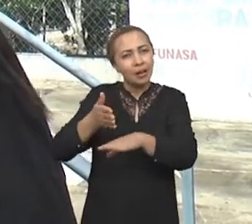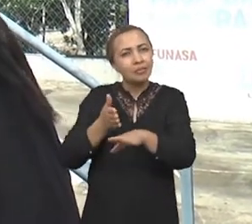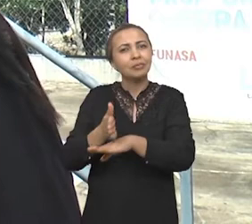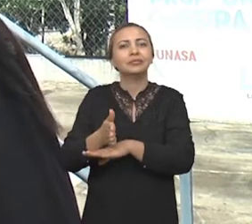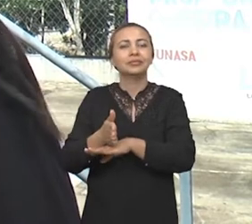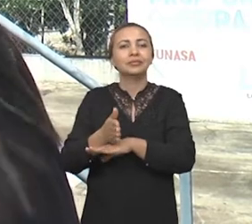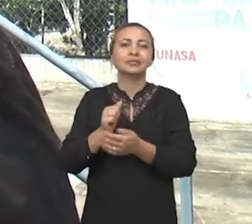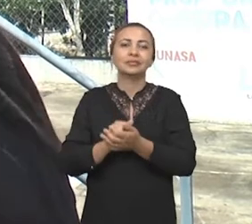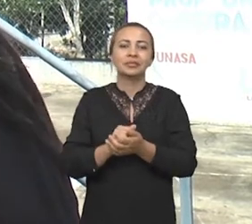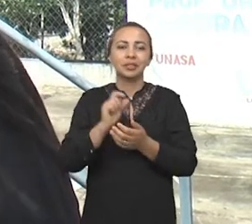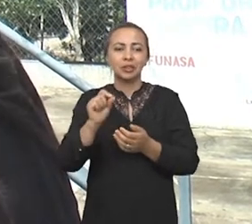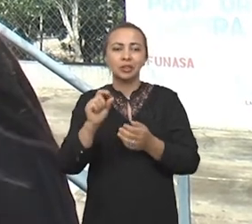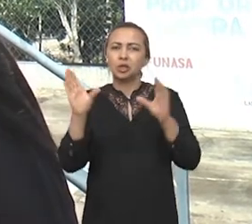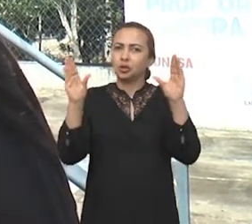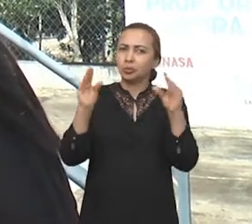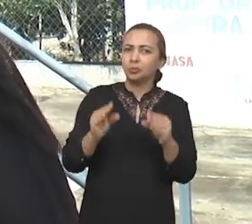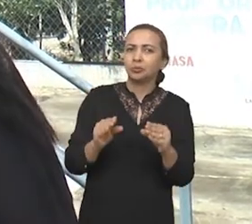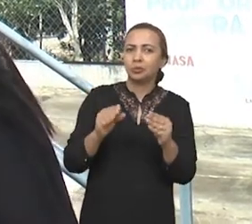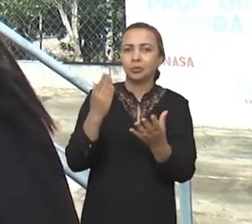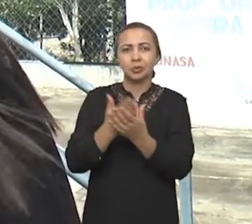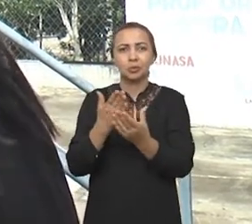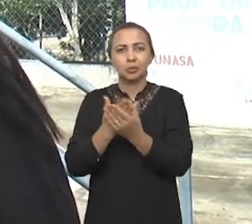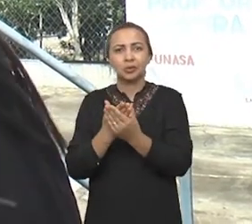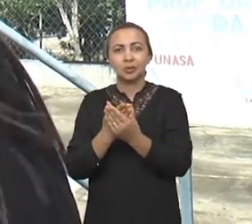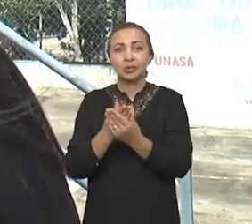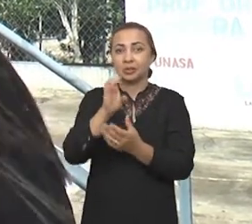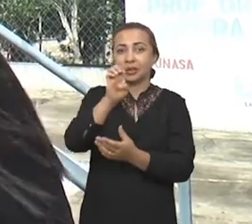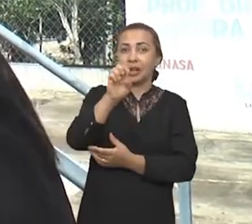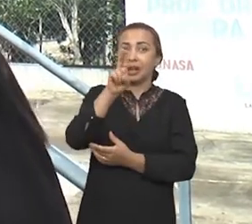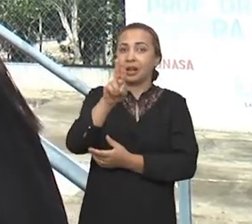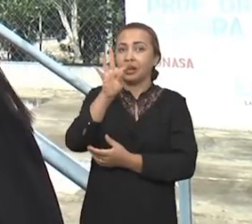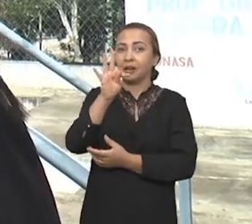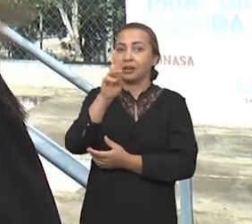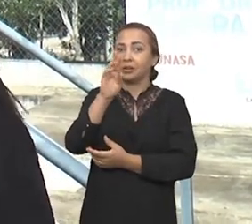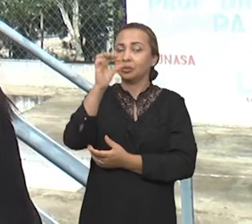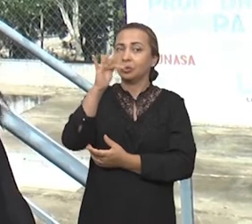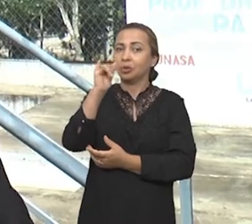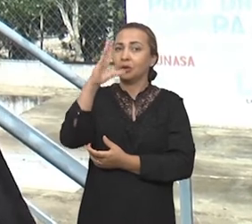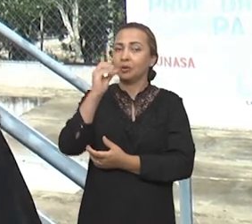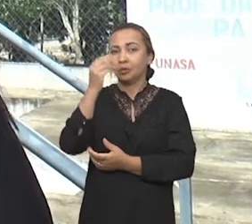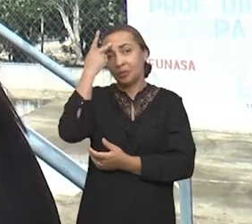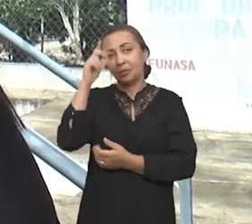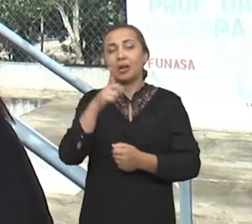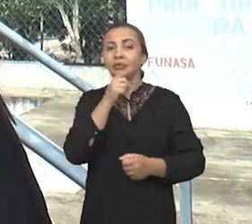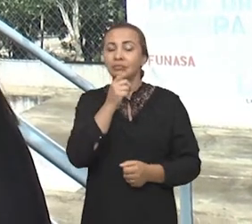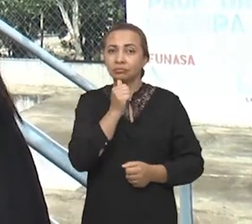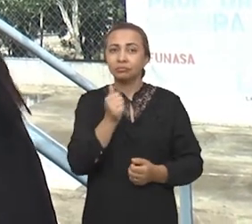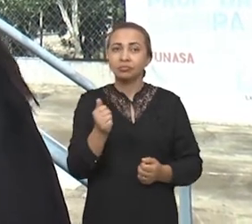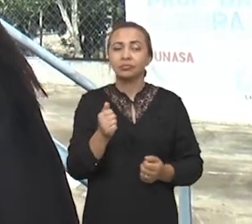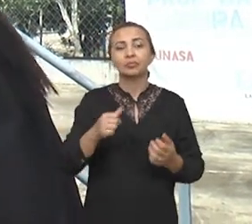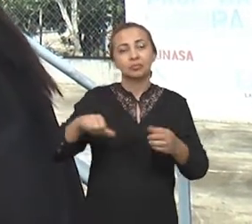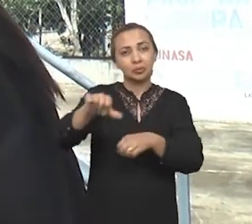de minimizar os processos eutróficos de mananciais utilizados para abastecimento